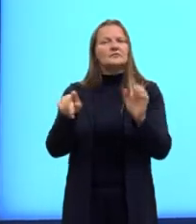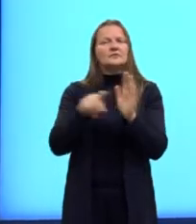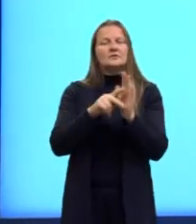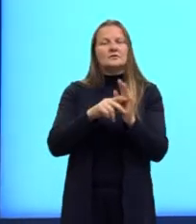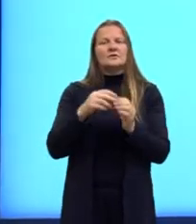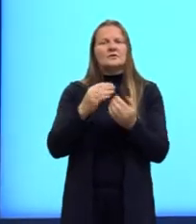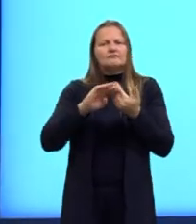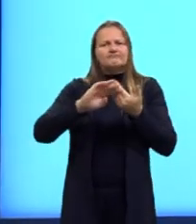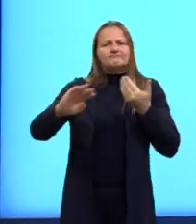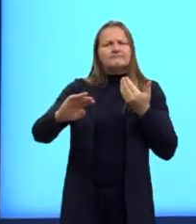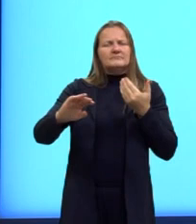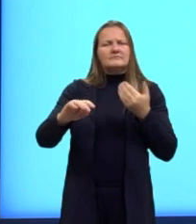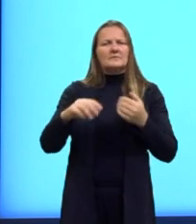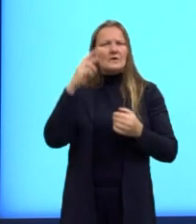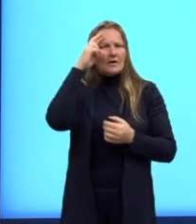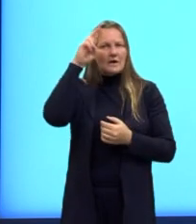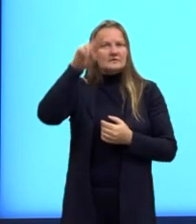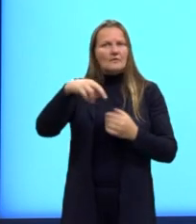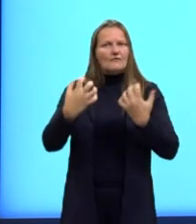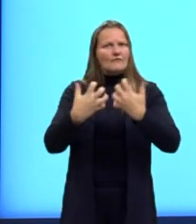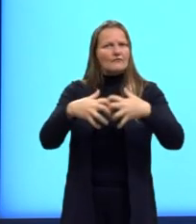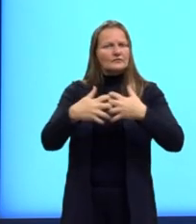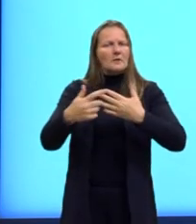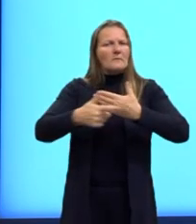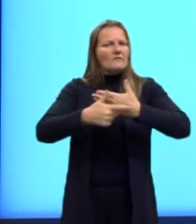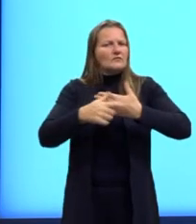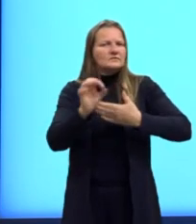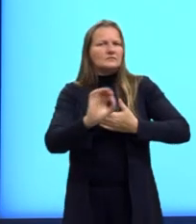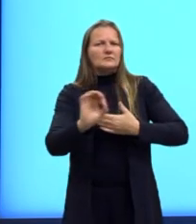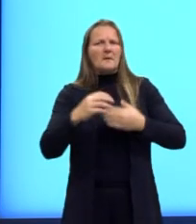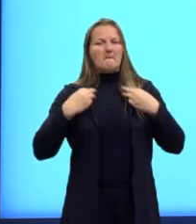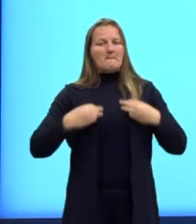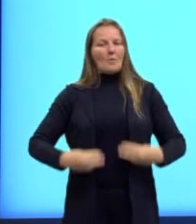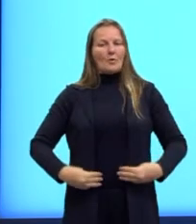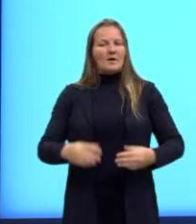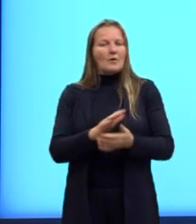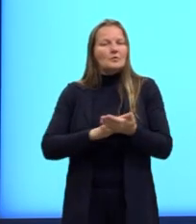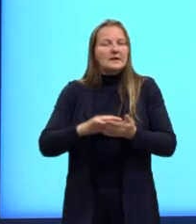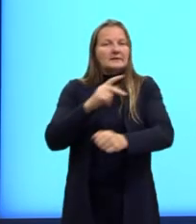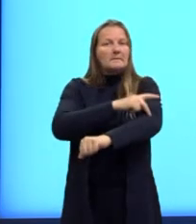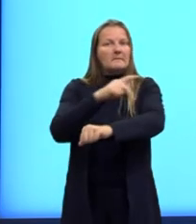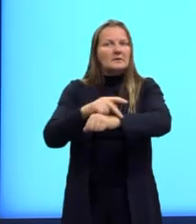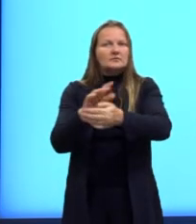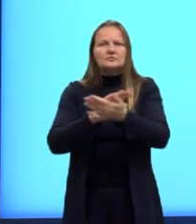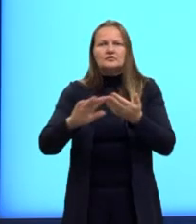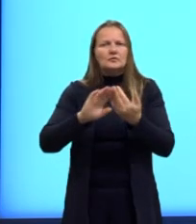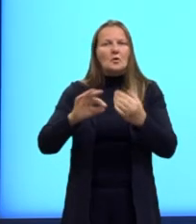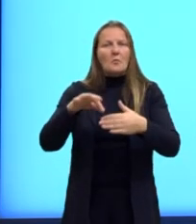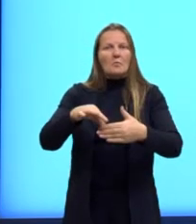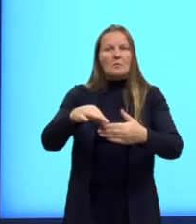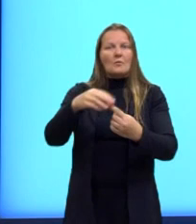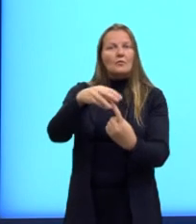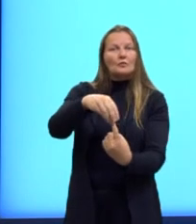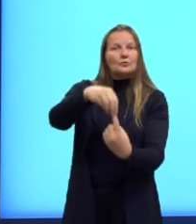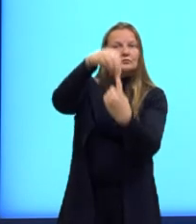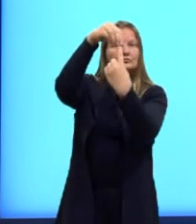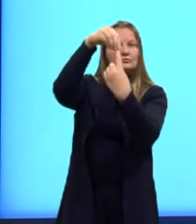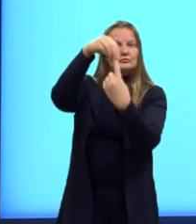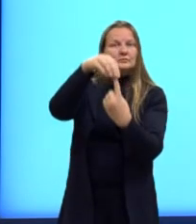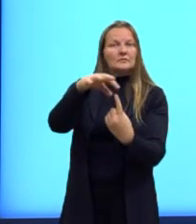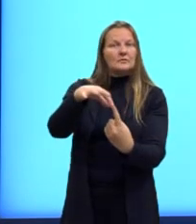razões funcionais, pedagógicas ou morais, e privilegiando apenas a estética.